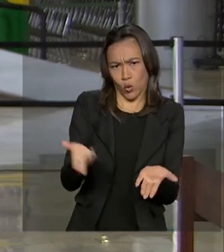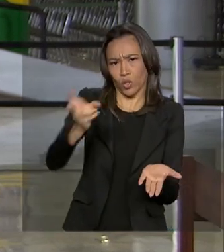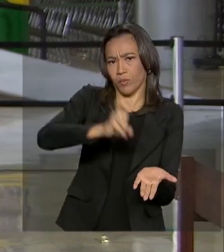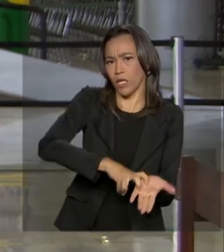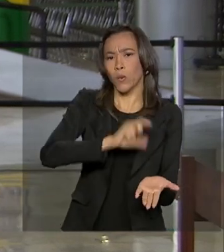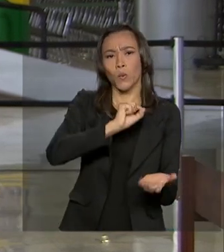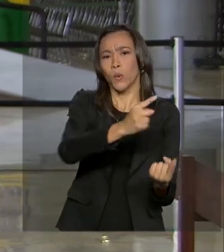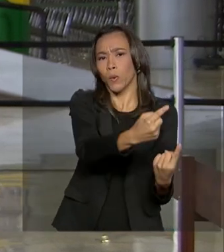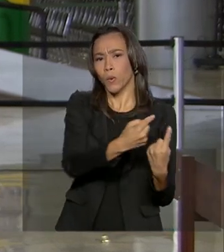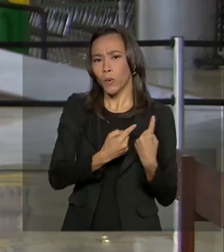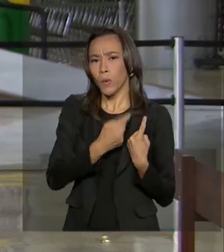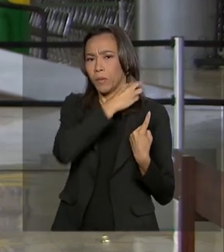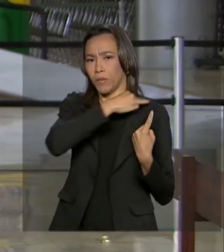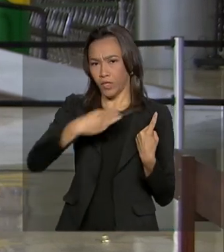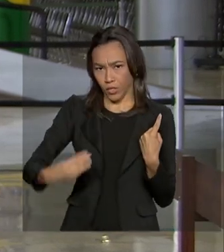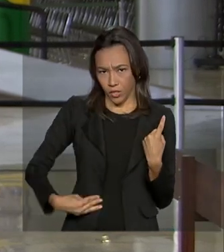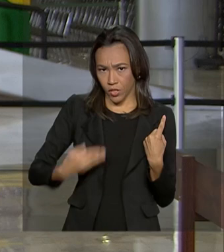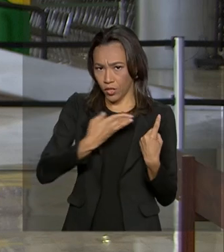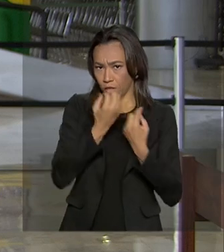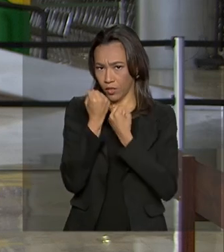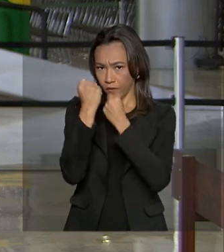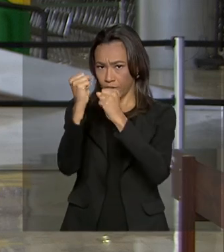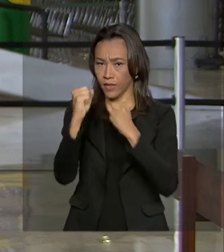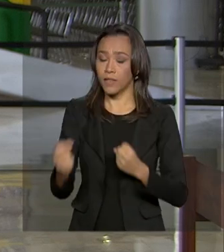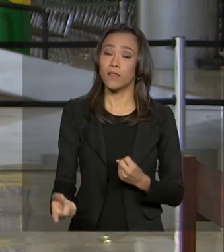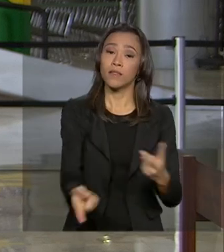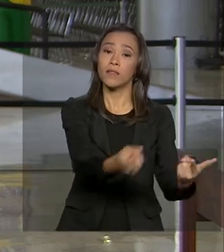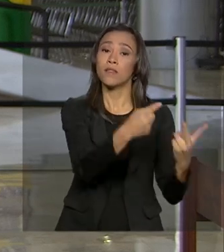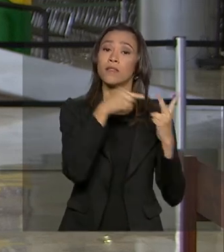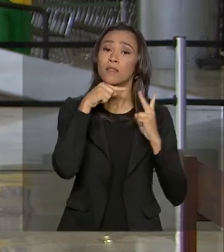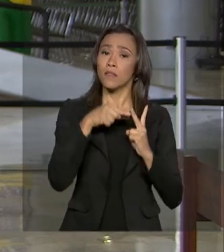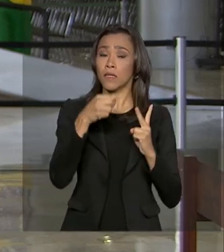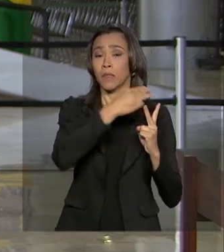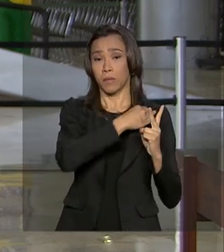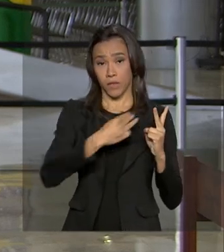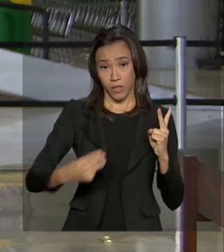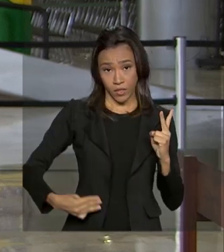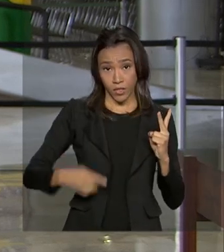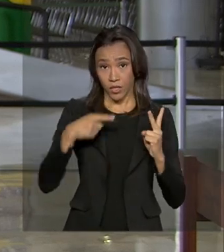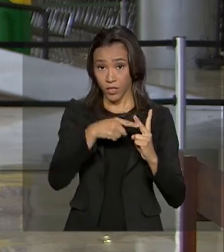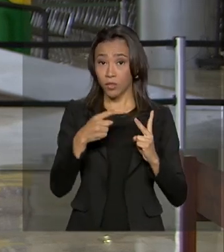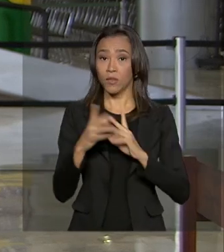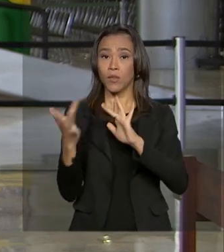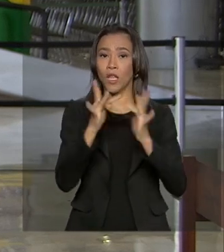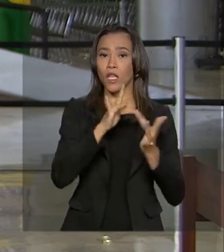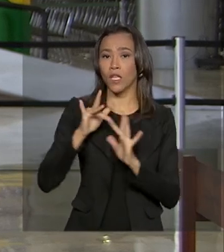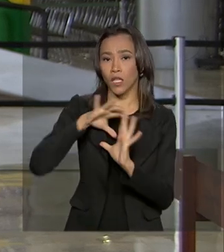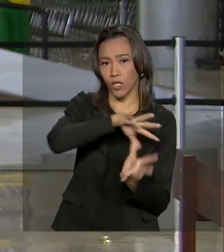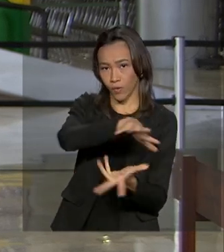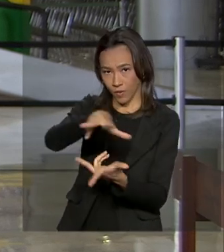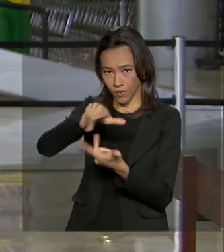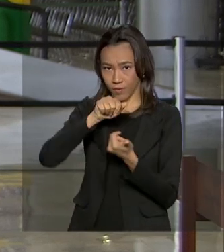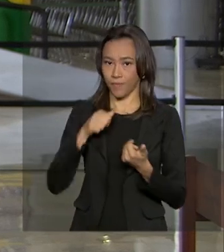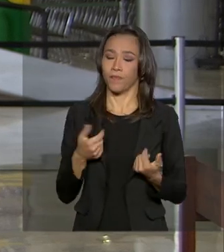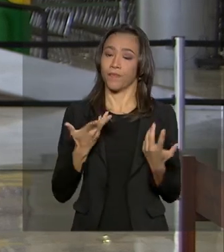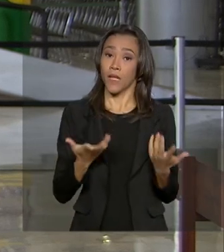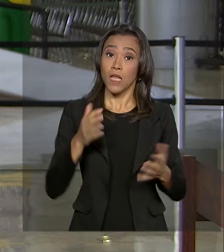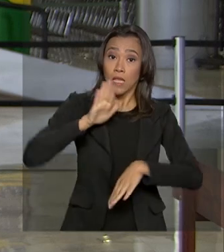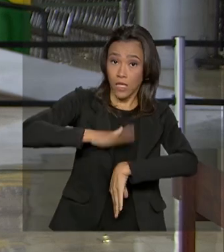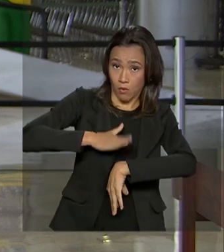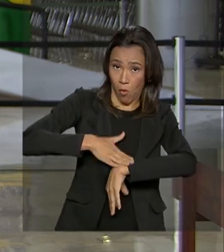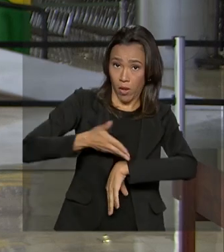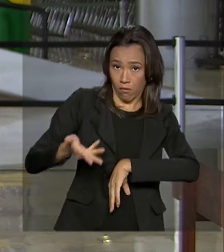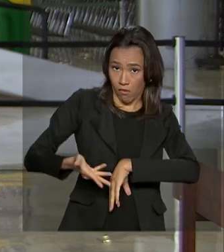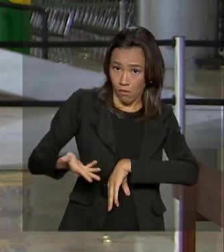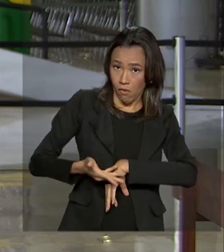os ministros Fernando Azevedo, da Defesa, e Ernesto Araújo, das Relações Exteriores. Neste momento, ele está